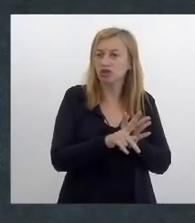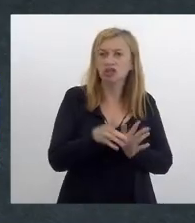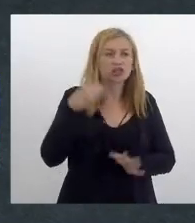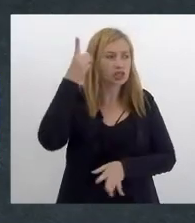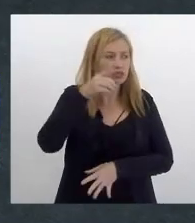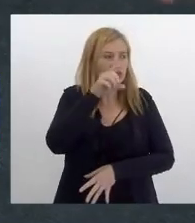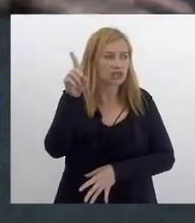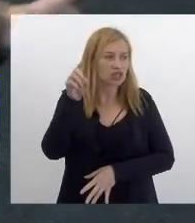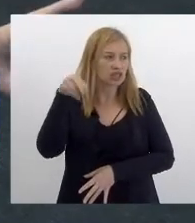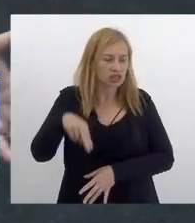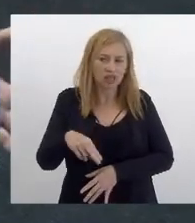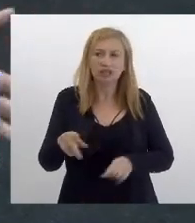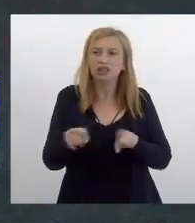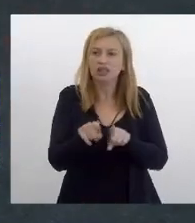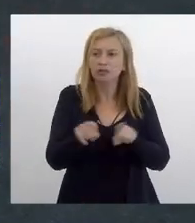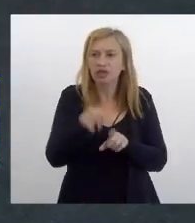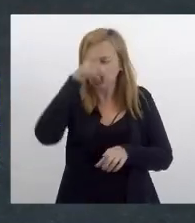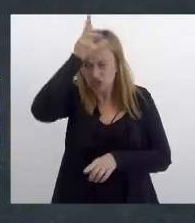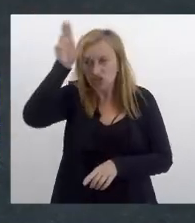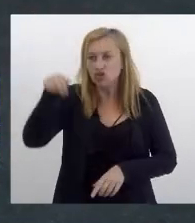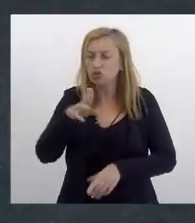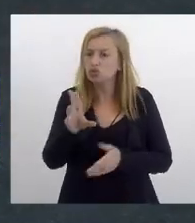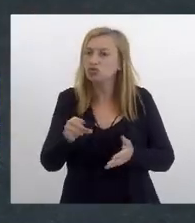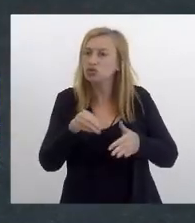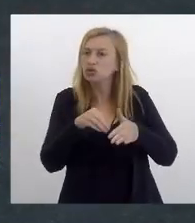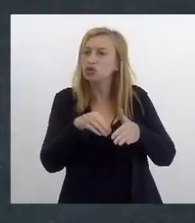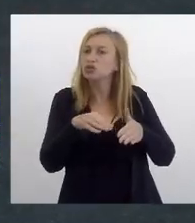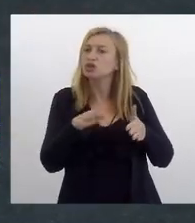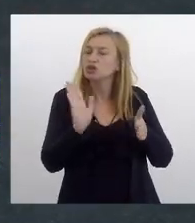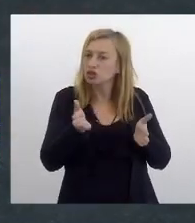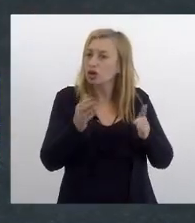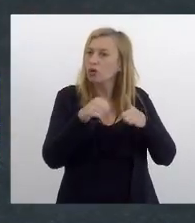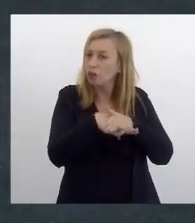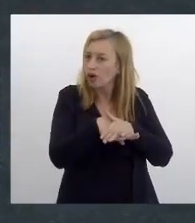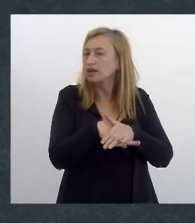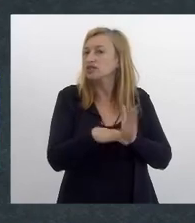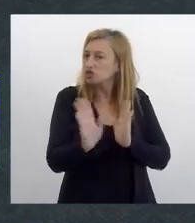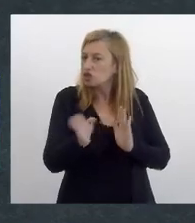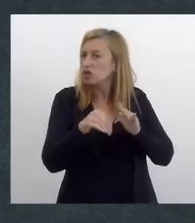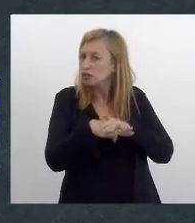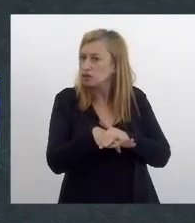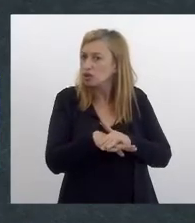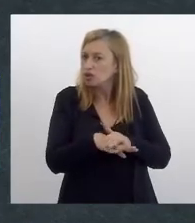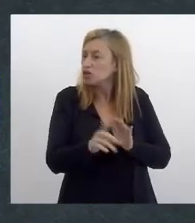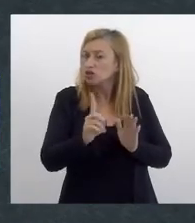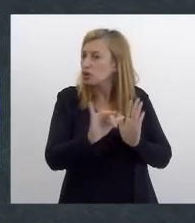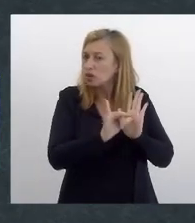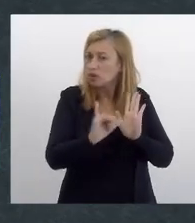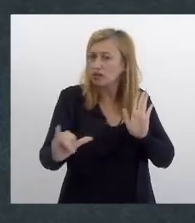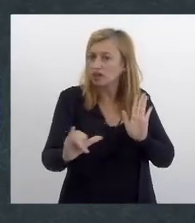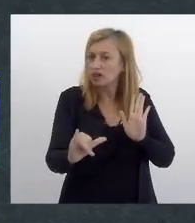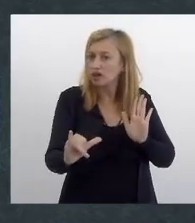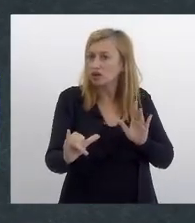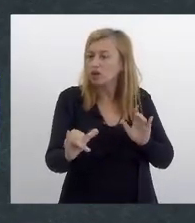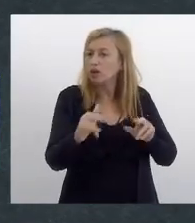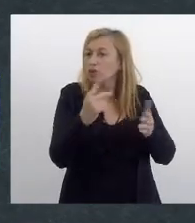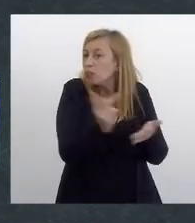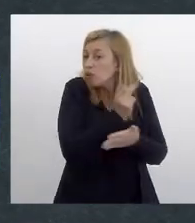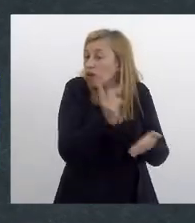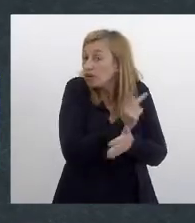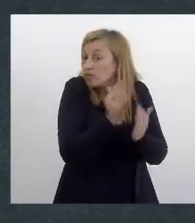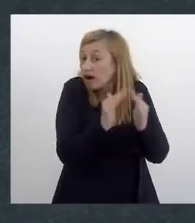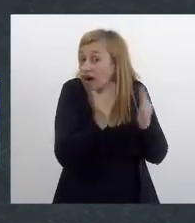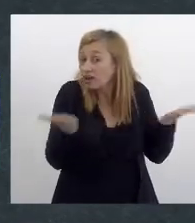Zeidã e da deputada Tia Ju protocolado protocolado só não foi publicado por erro da